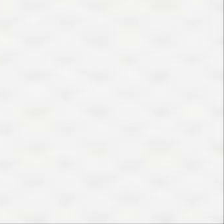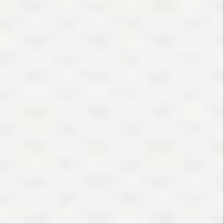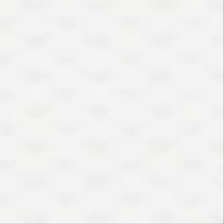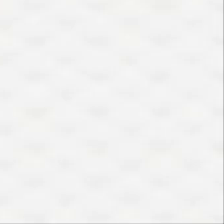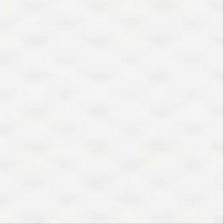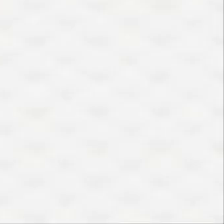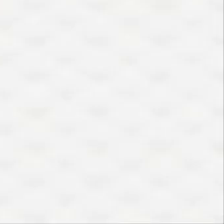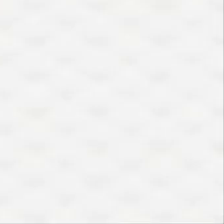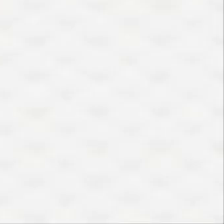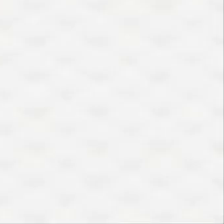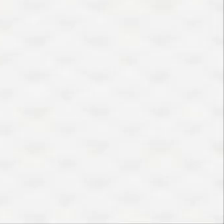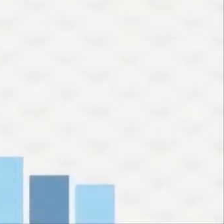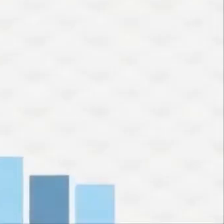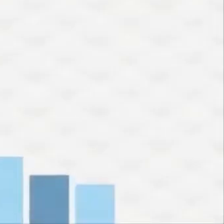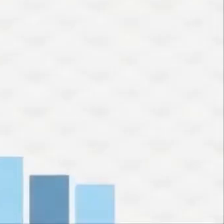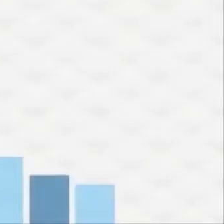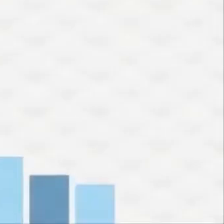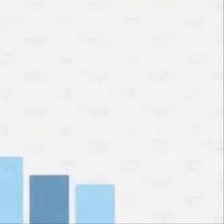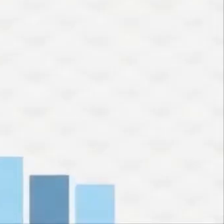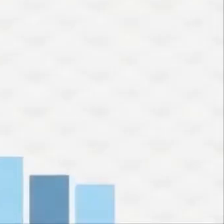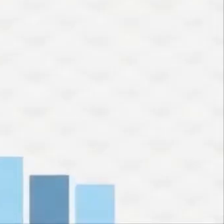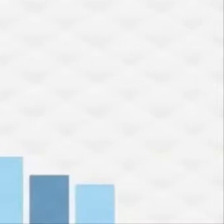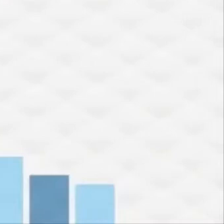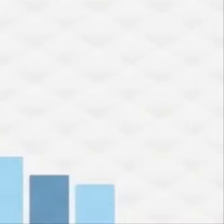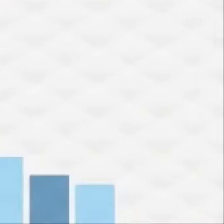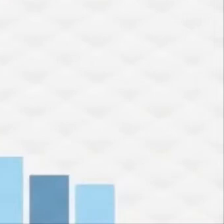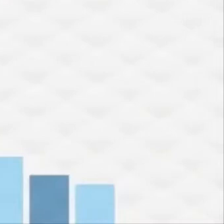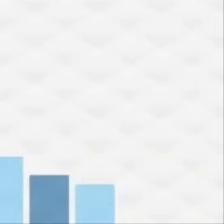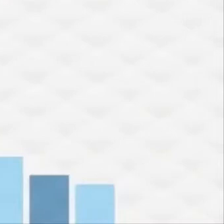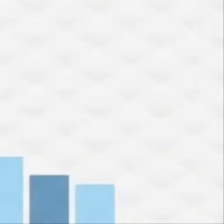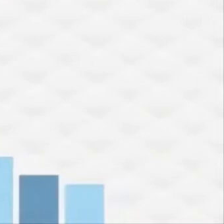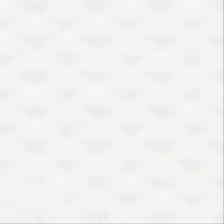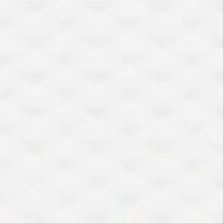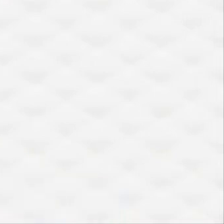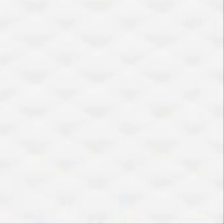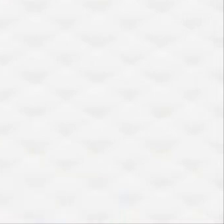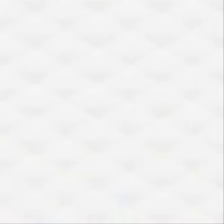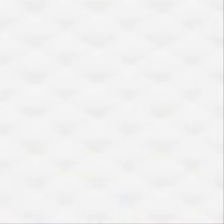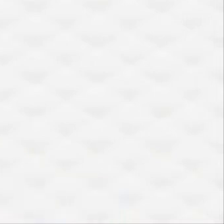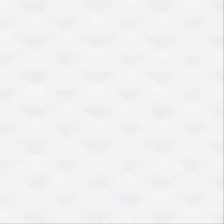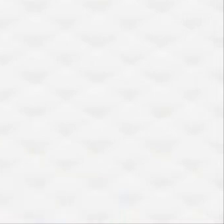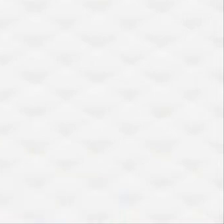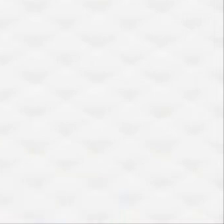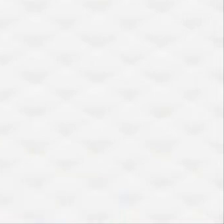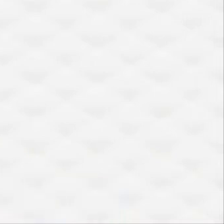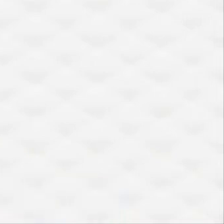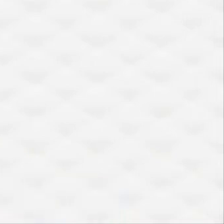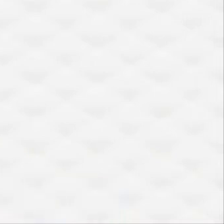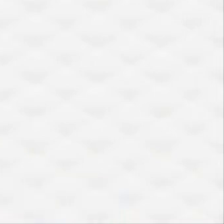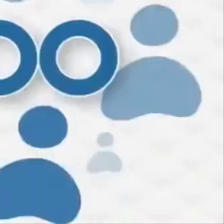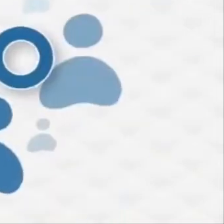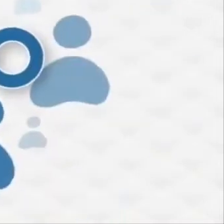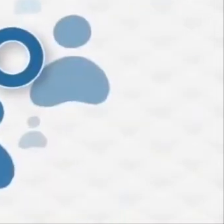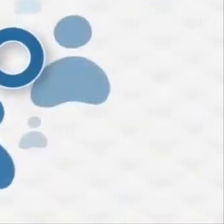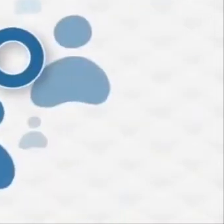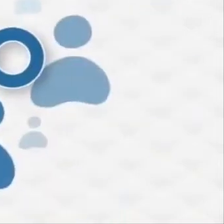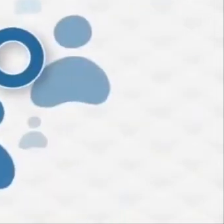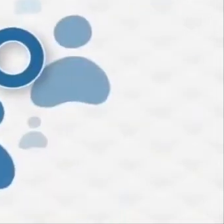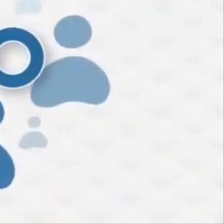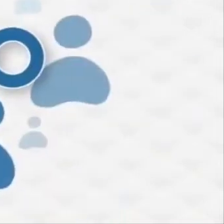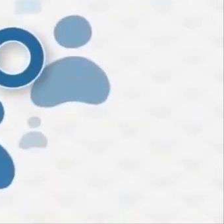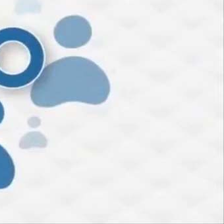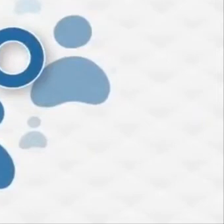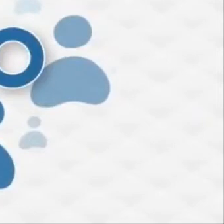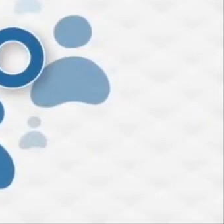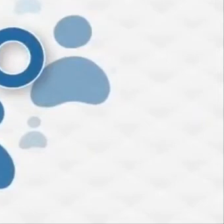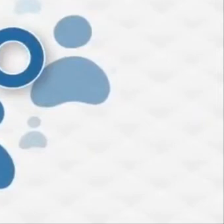O Redome é o terceiro maior registro de doadores de medula óssea no mundo. São mais de 4 milhões de doadores, fazendo parte de uma rede internacional